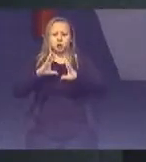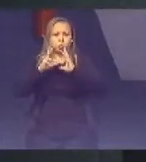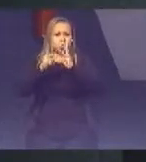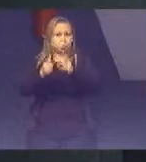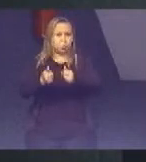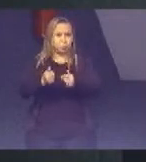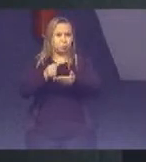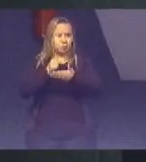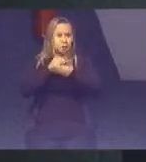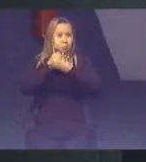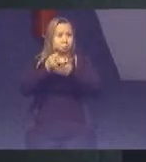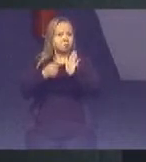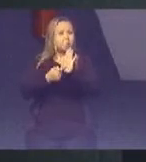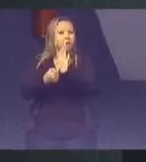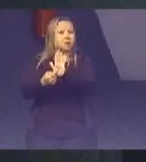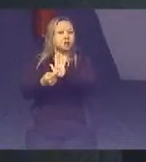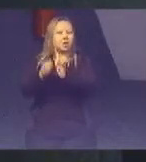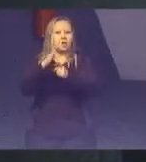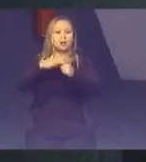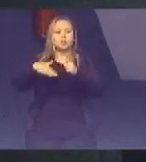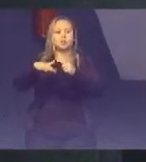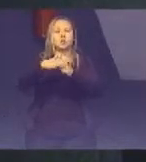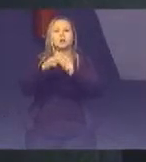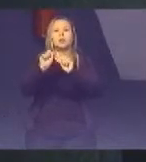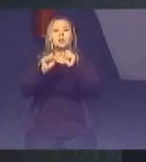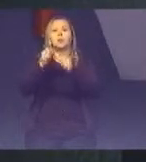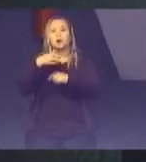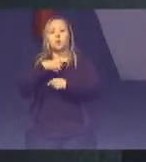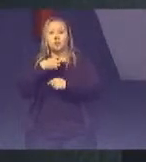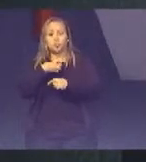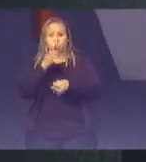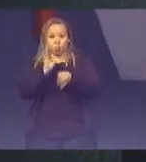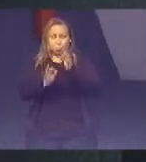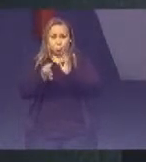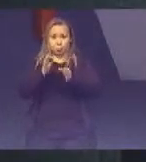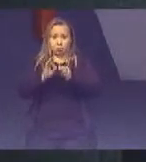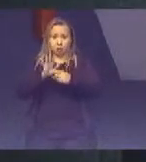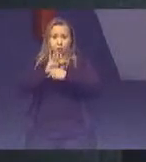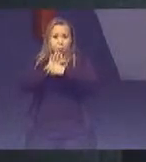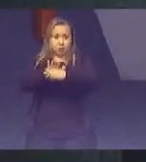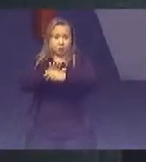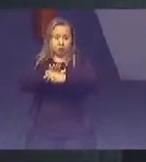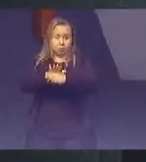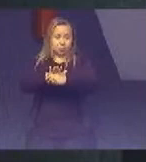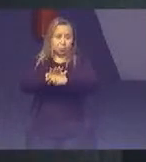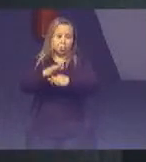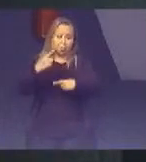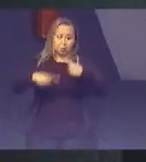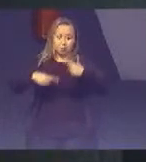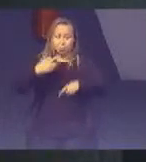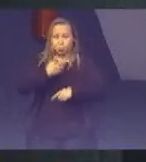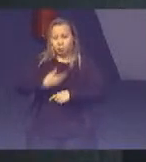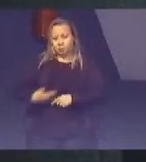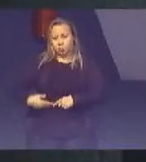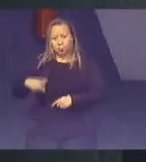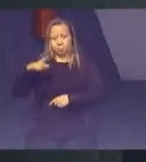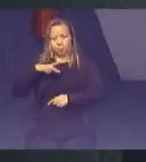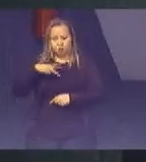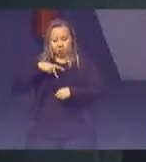sociedade De que forma Os indicadores Do judiciário Contribuem Com as políticas Públicas E privadas Nacionais E internacionais